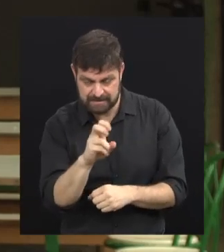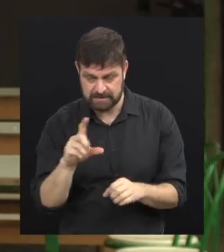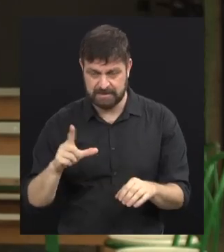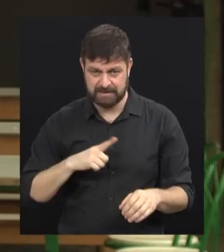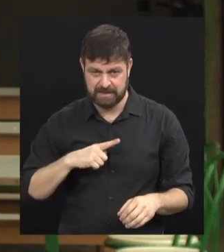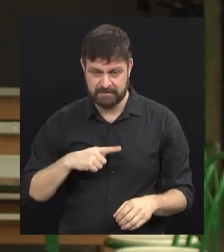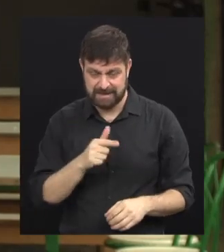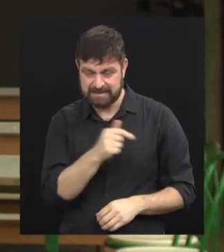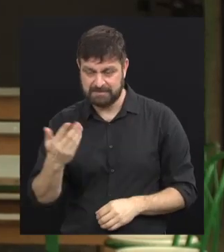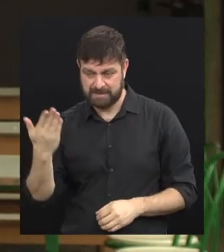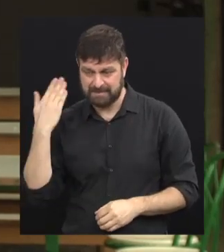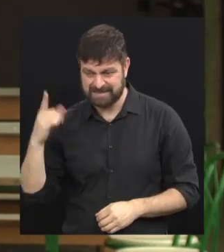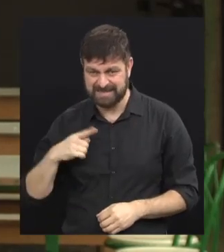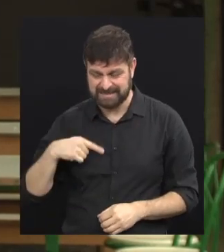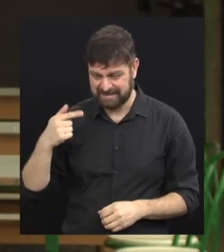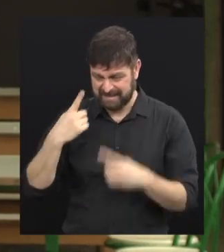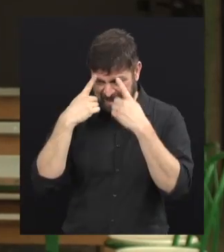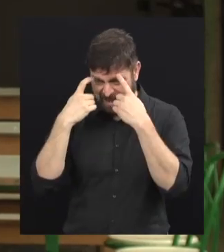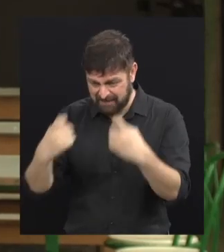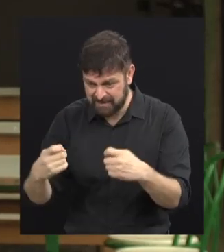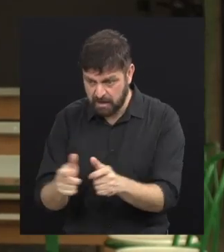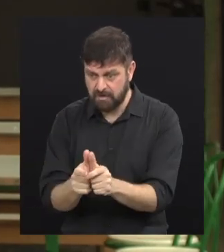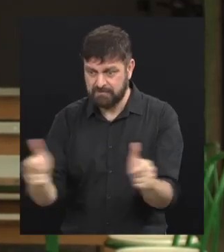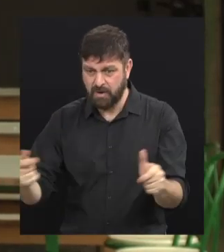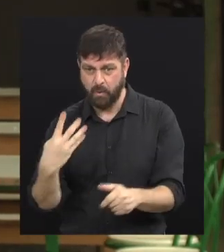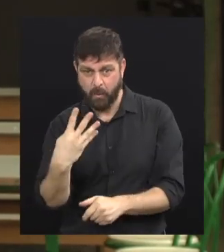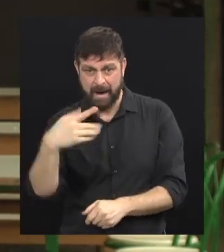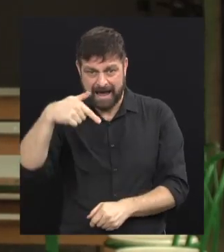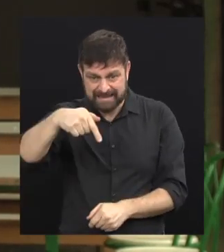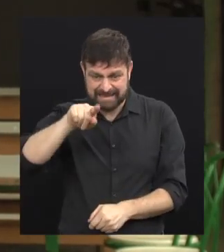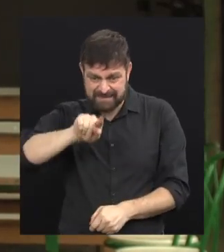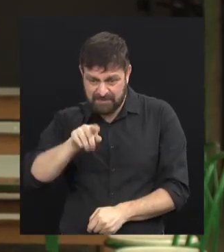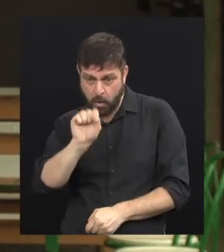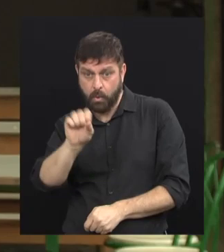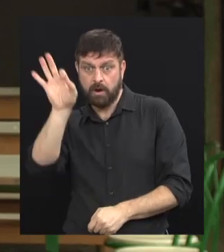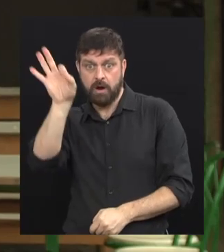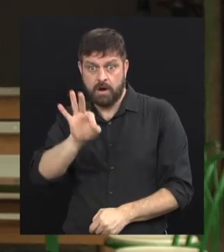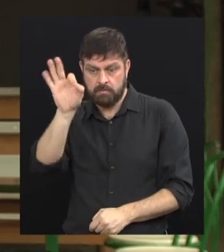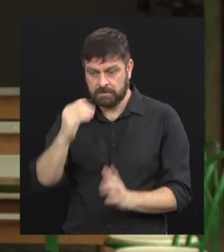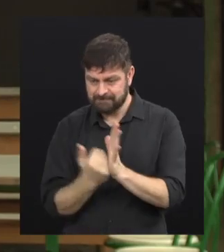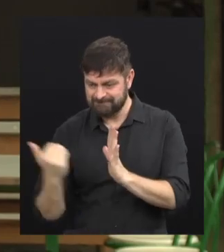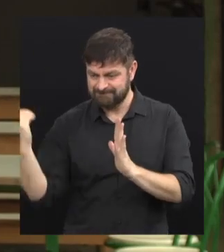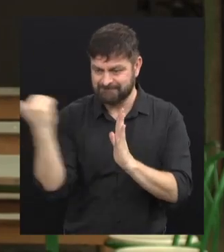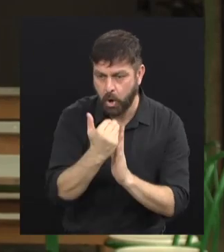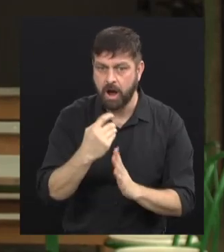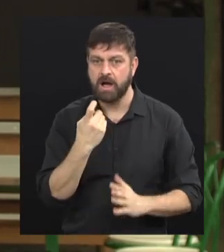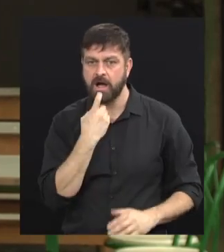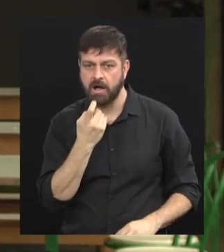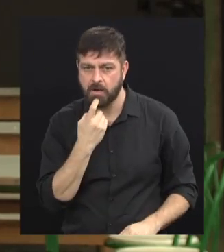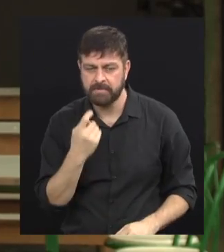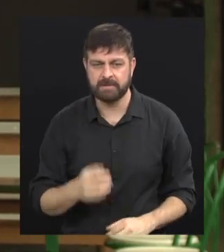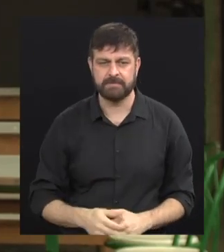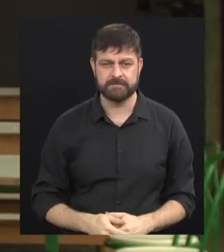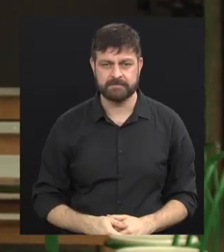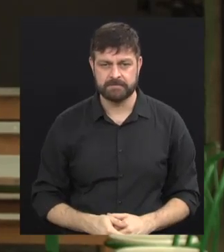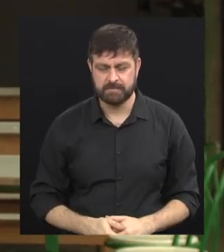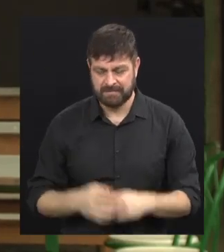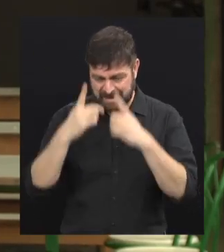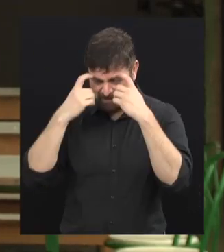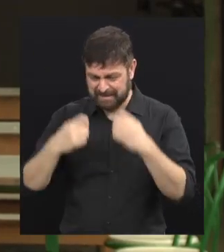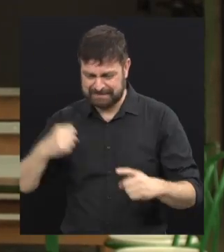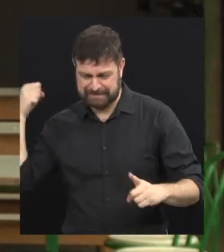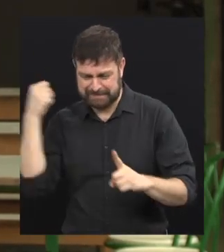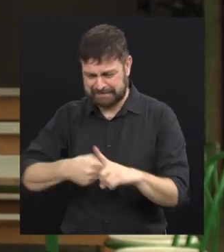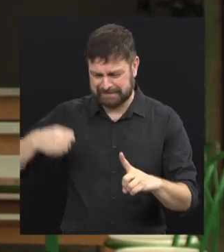aí na última semana, os casos de violência aumentaram 47,8% em Campinas. E a violência física